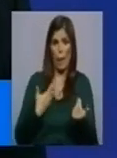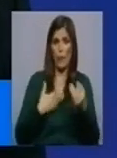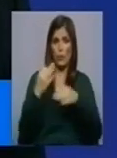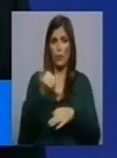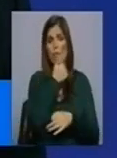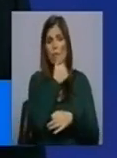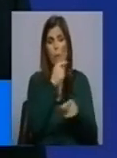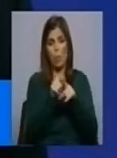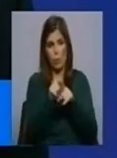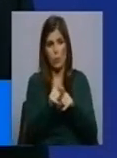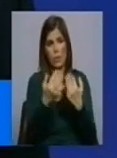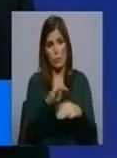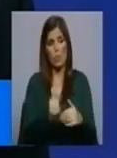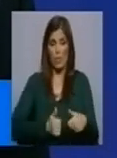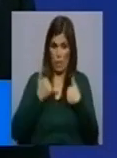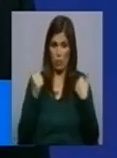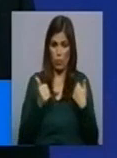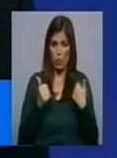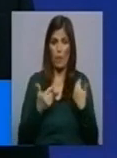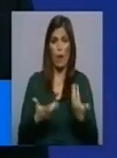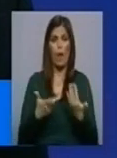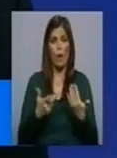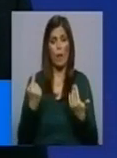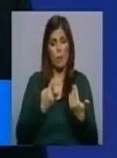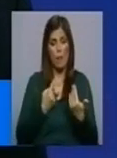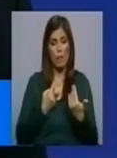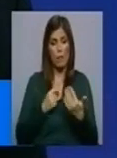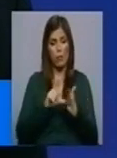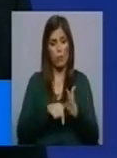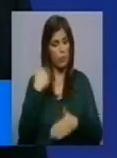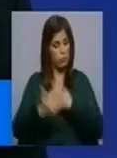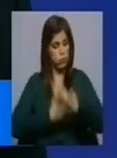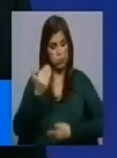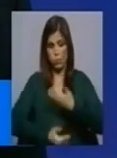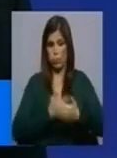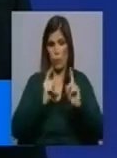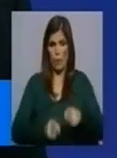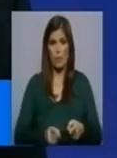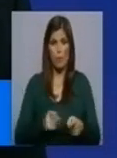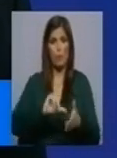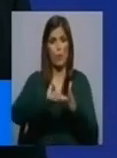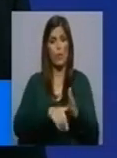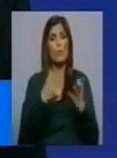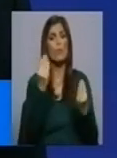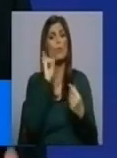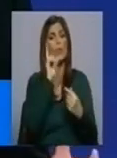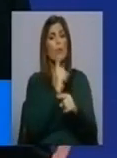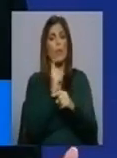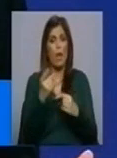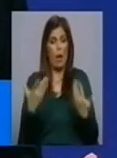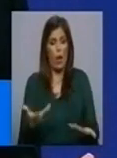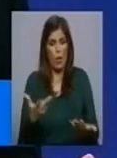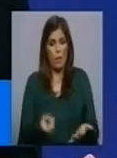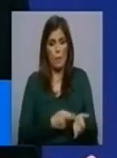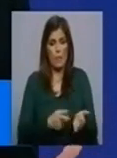políticas, mas nós vencemos. Agora temos que pôr este projeto em marcha, e este projeto é muito importante porque é exatamente nesta altura que nós